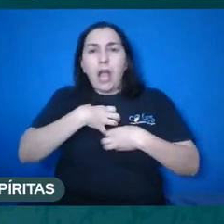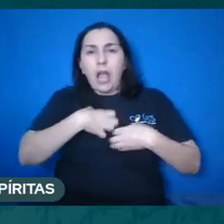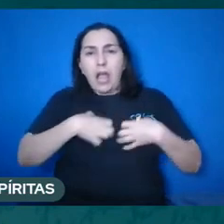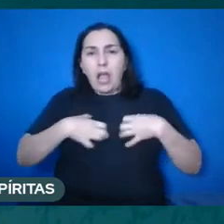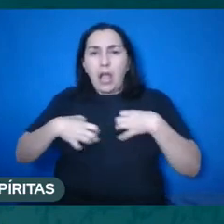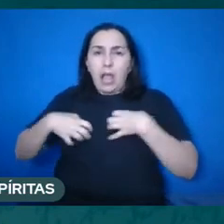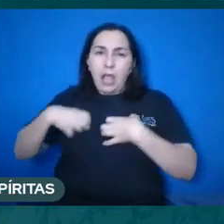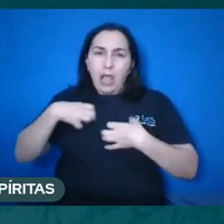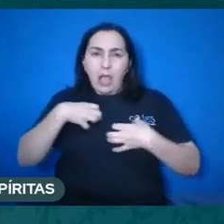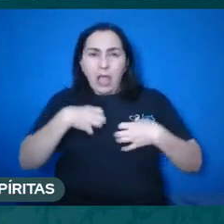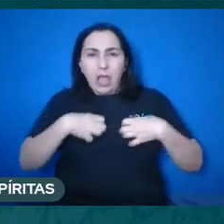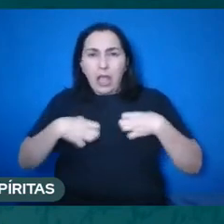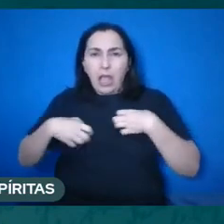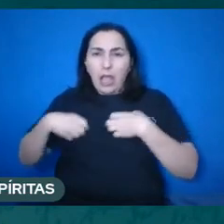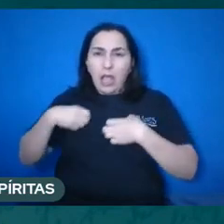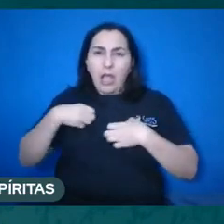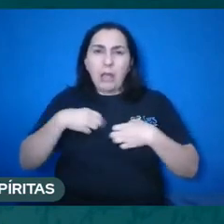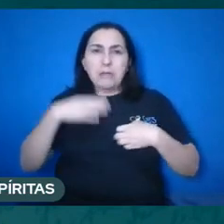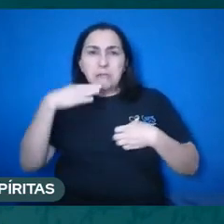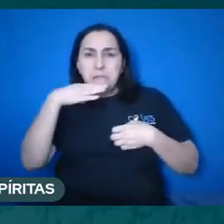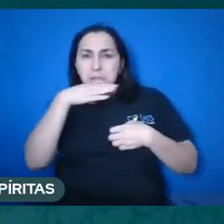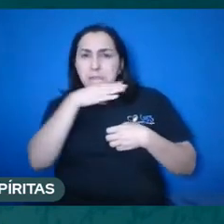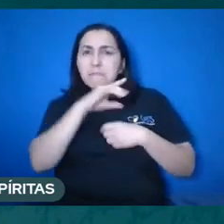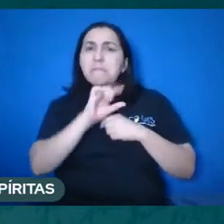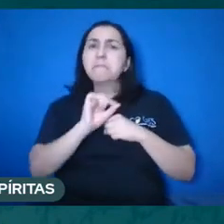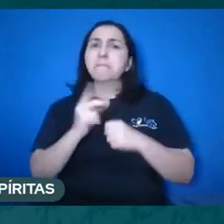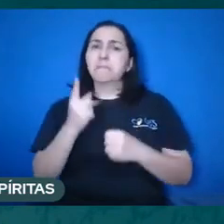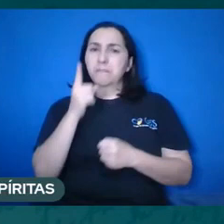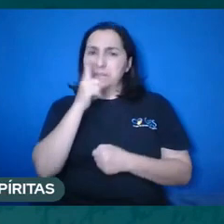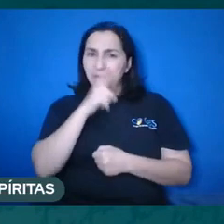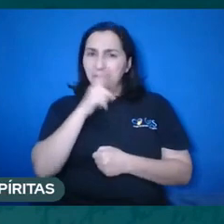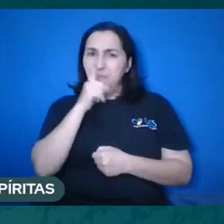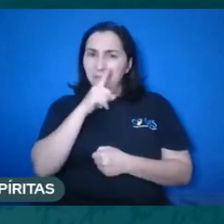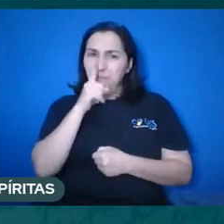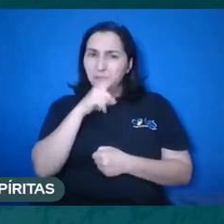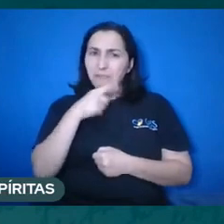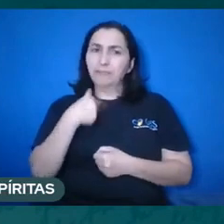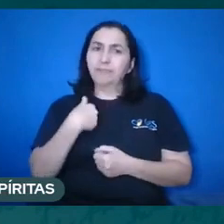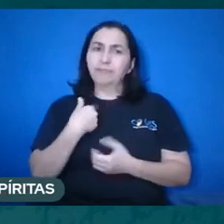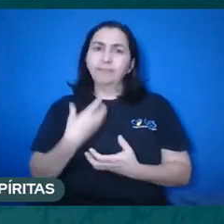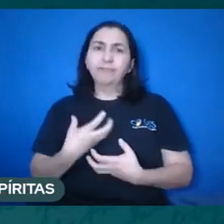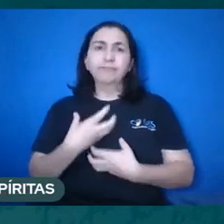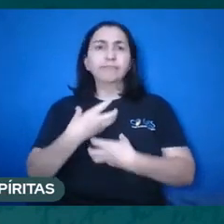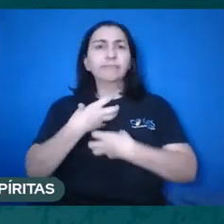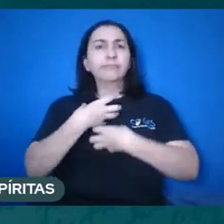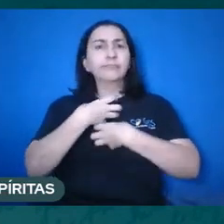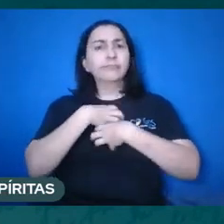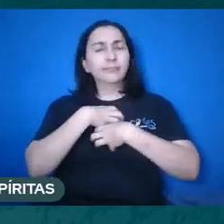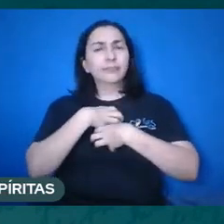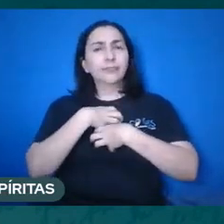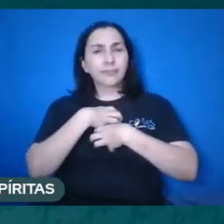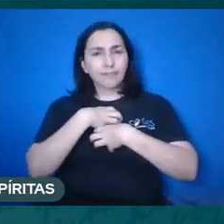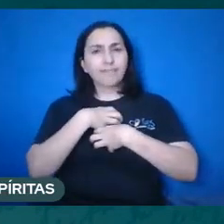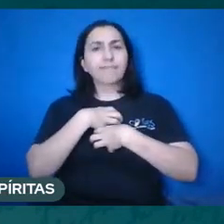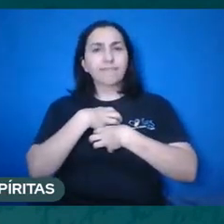fichas, né? Diante da presença espiritual luminosa do mestre,